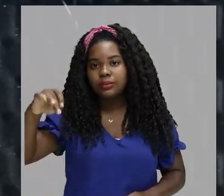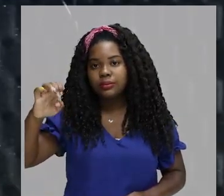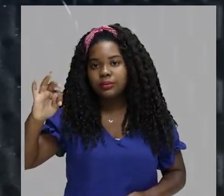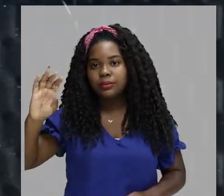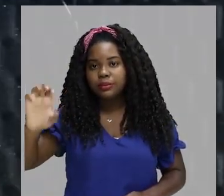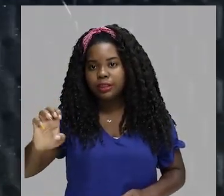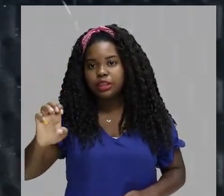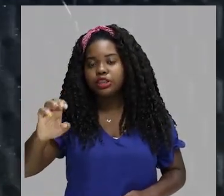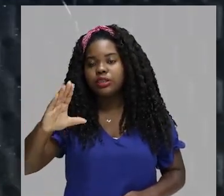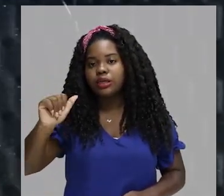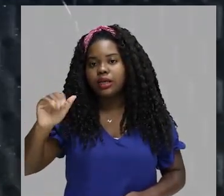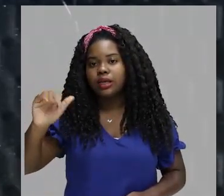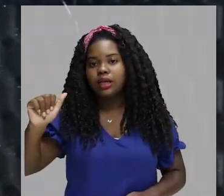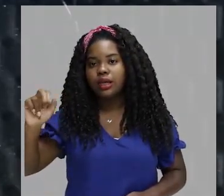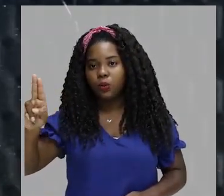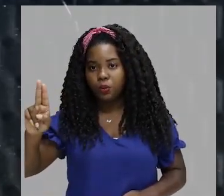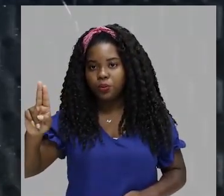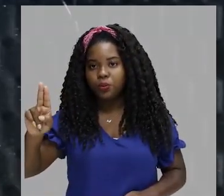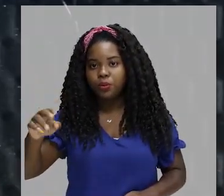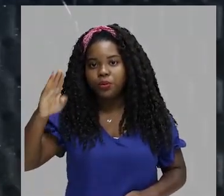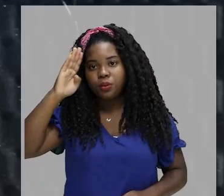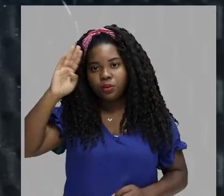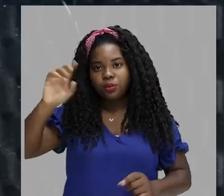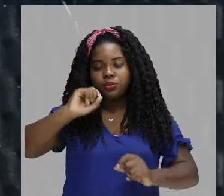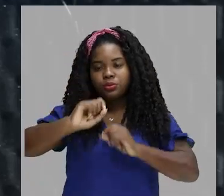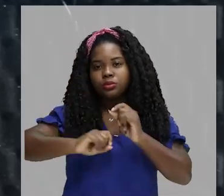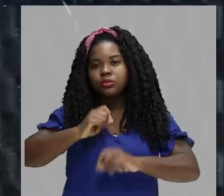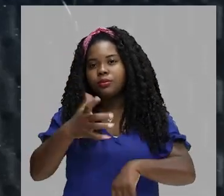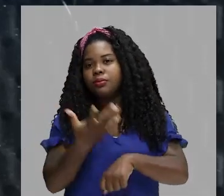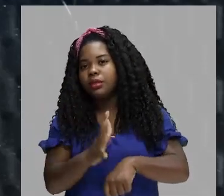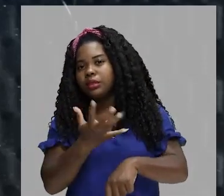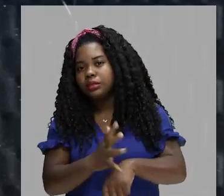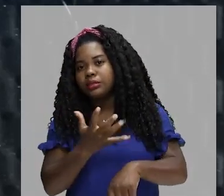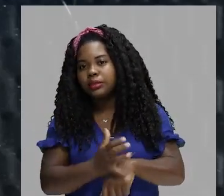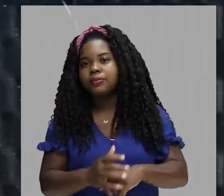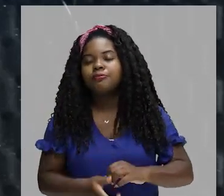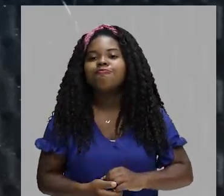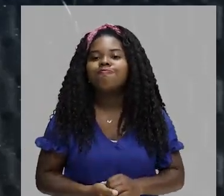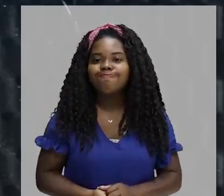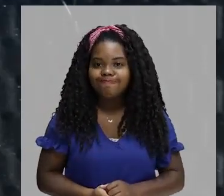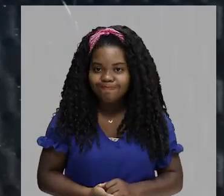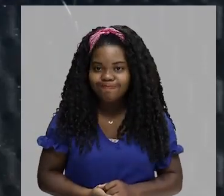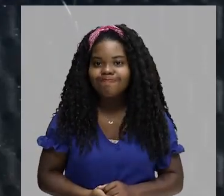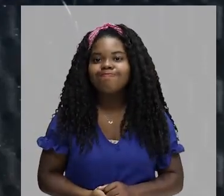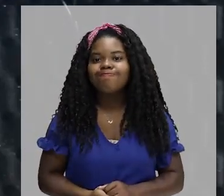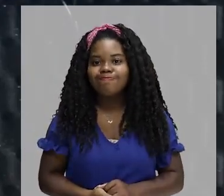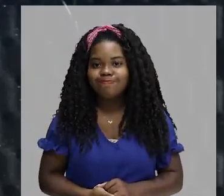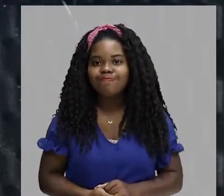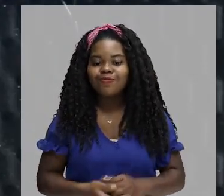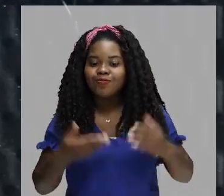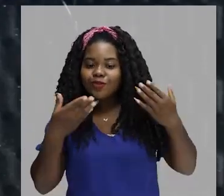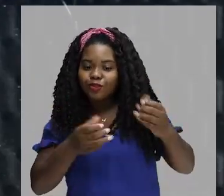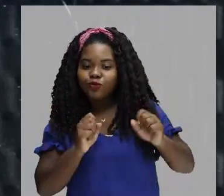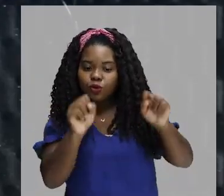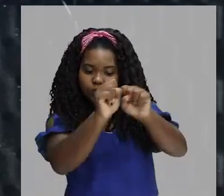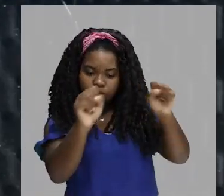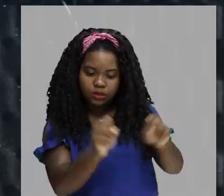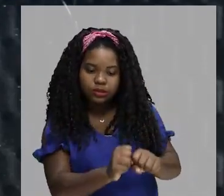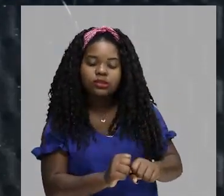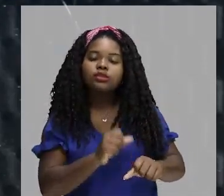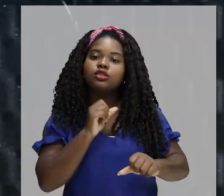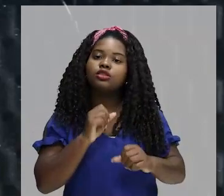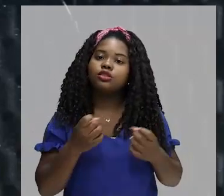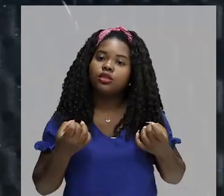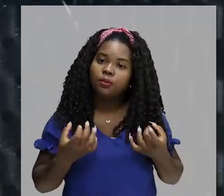cacau como uma das principais práticas, evidentemente, para o sistema de troca